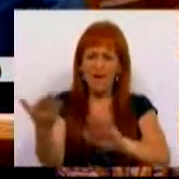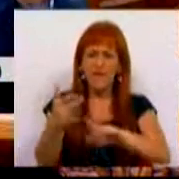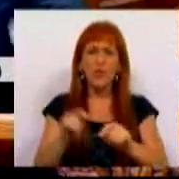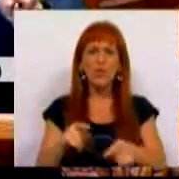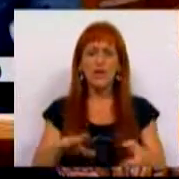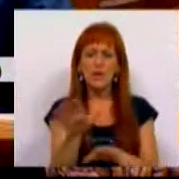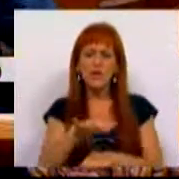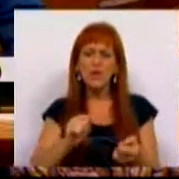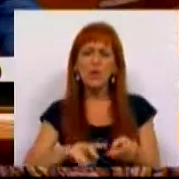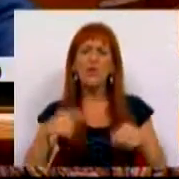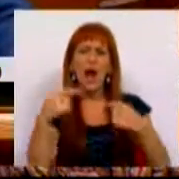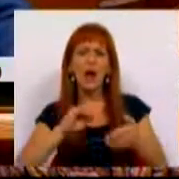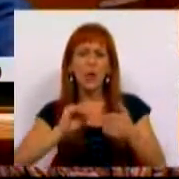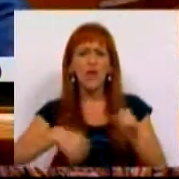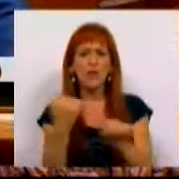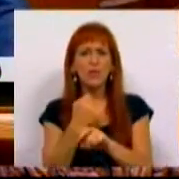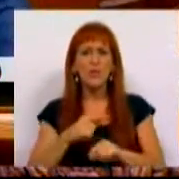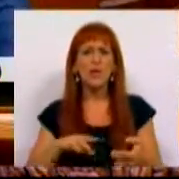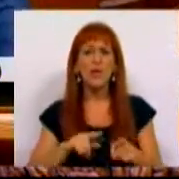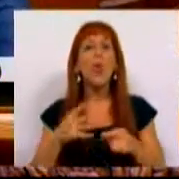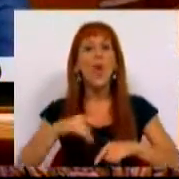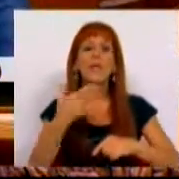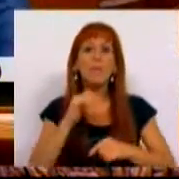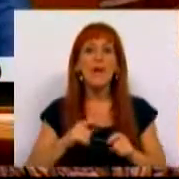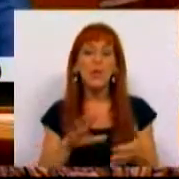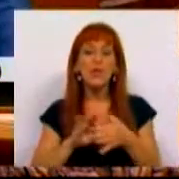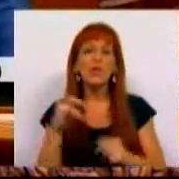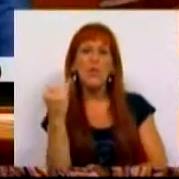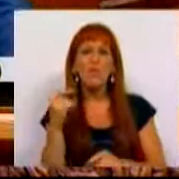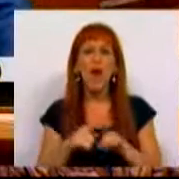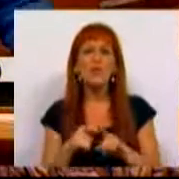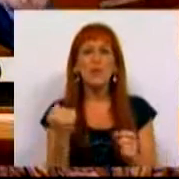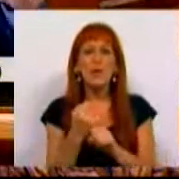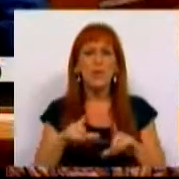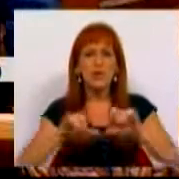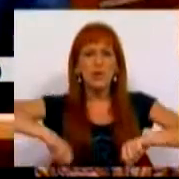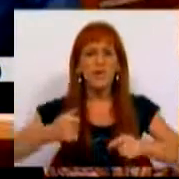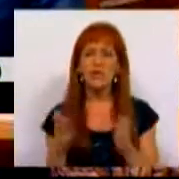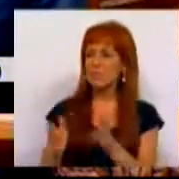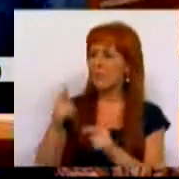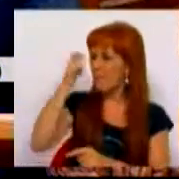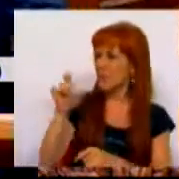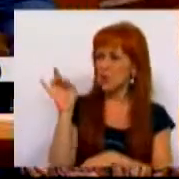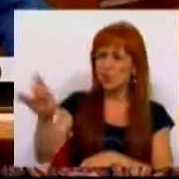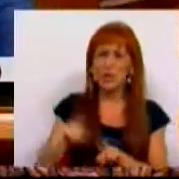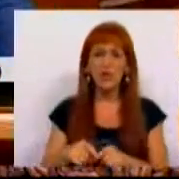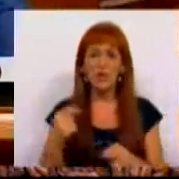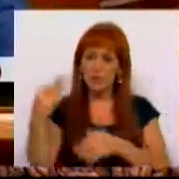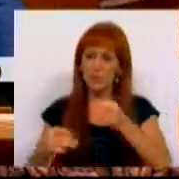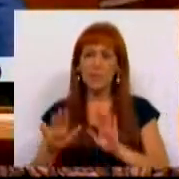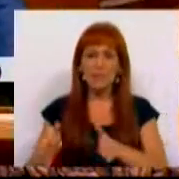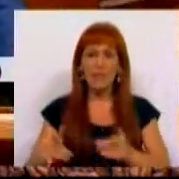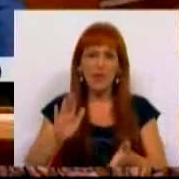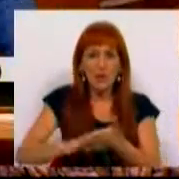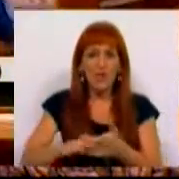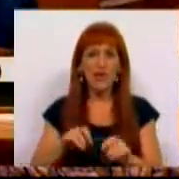a consideração da existência de contrato de trabalho quando se usa o expediente do falso trabalho com os recibos verdes, dispensando o trabalhador do recurso a tribunal para fazer